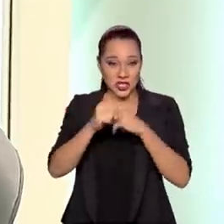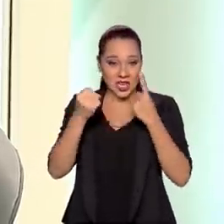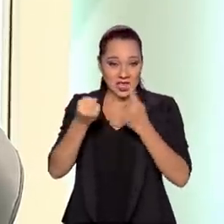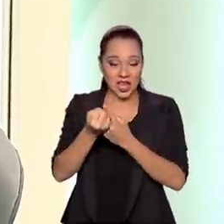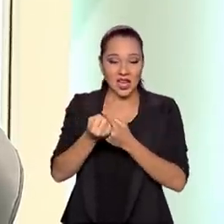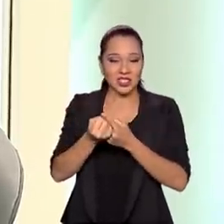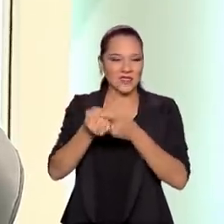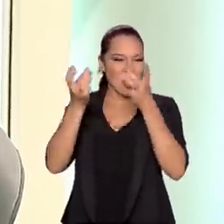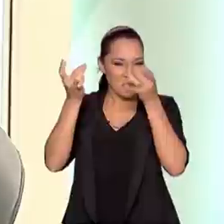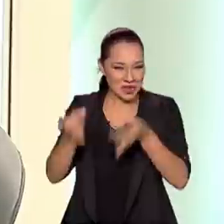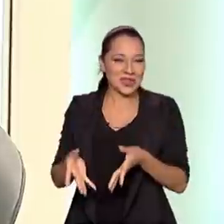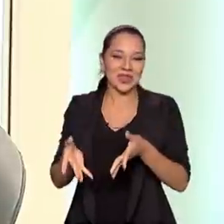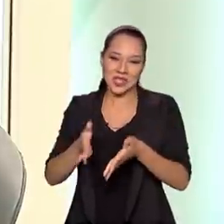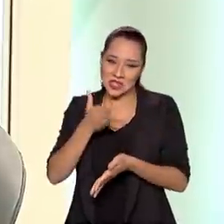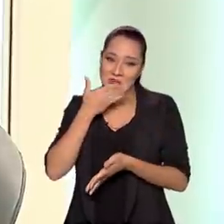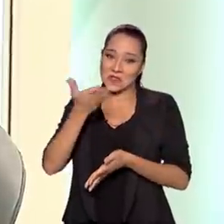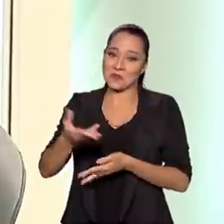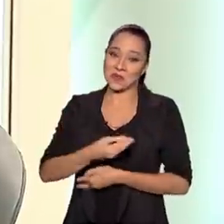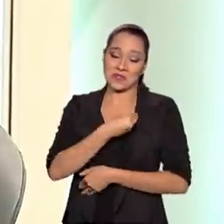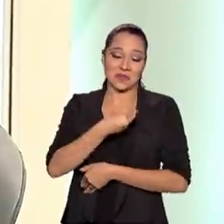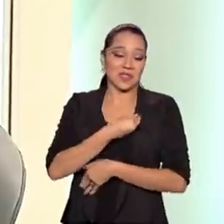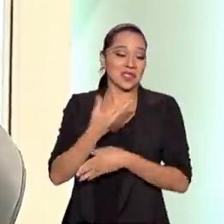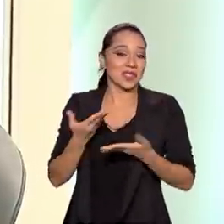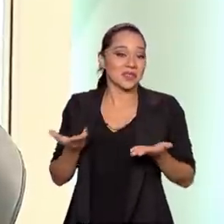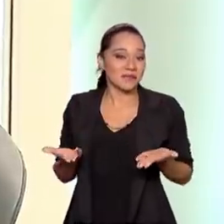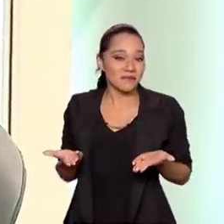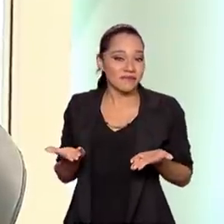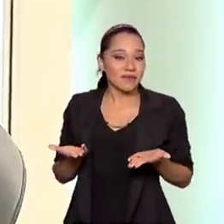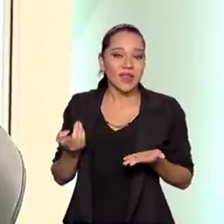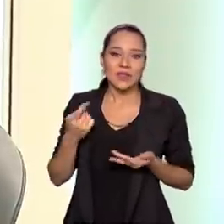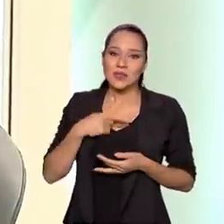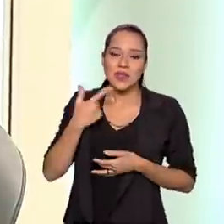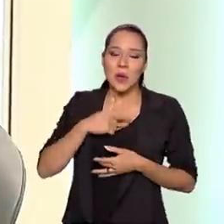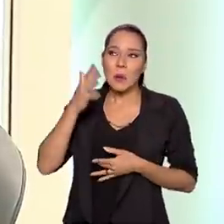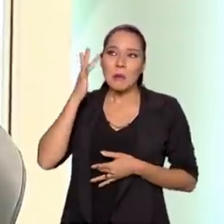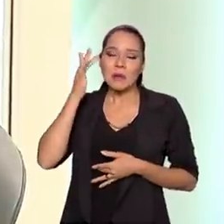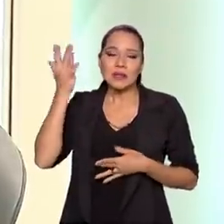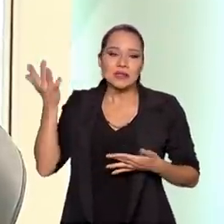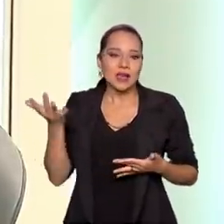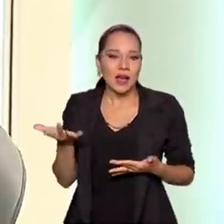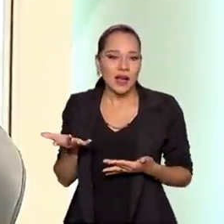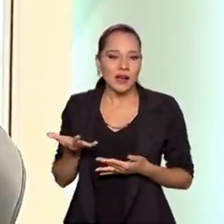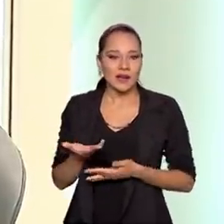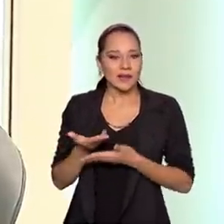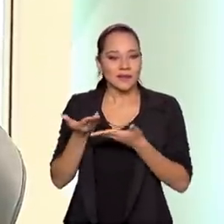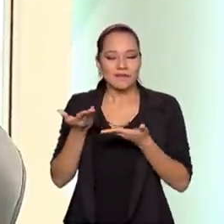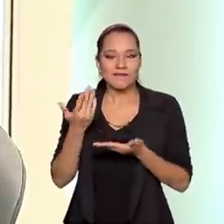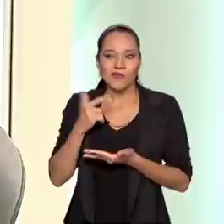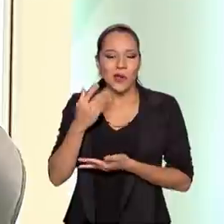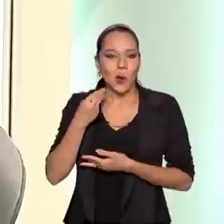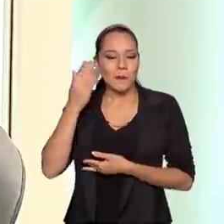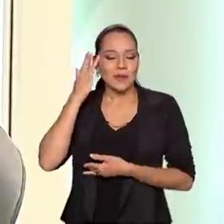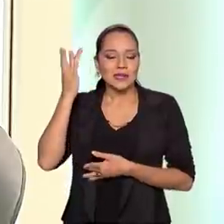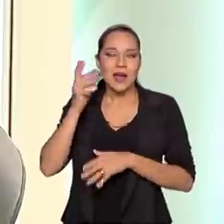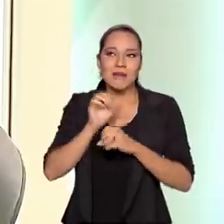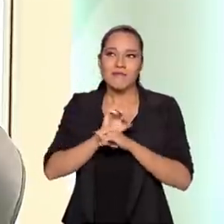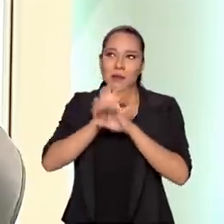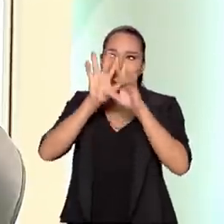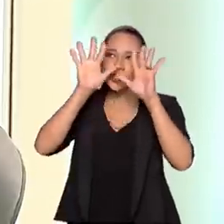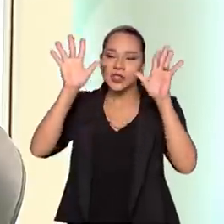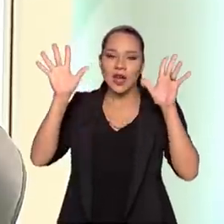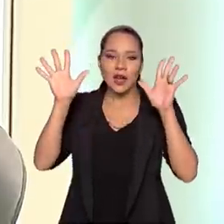renuncie a esse estilo de vida, é impensável você vislumbrar